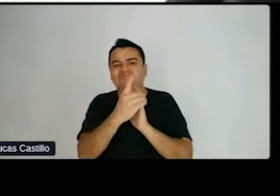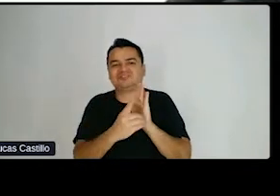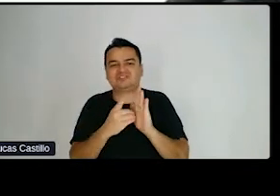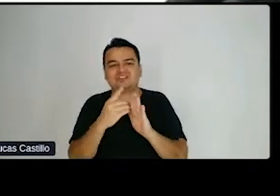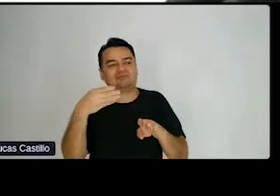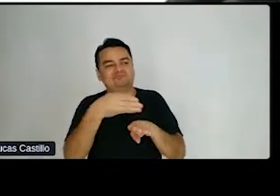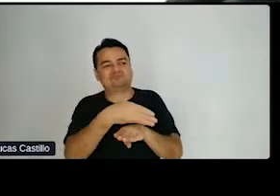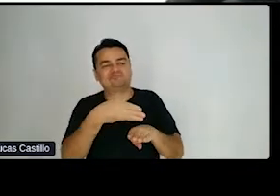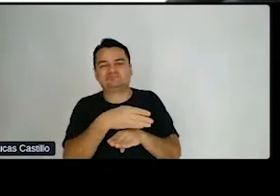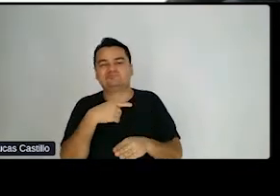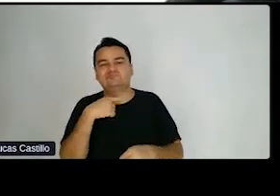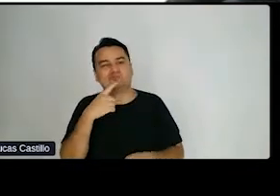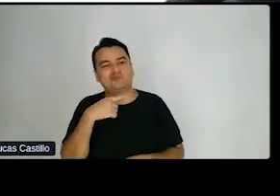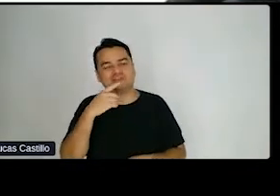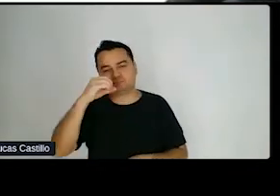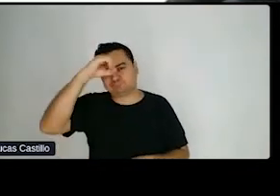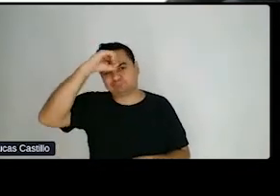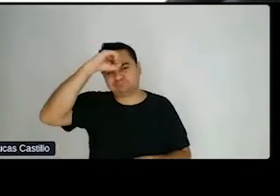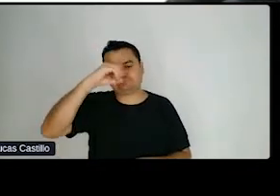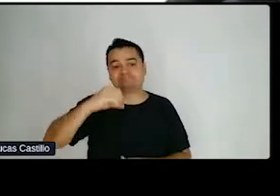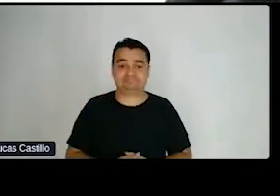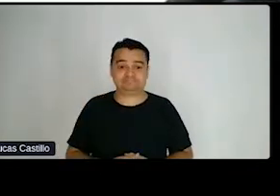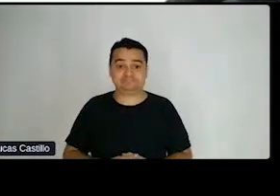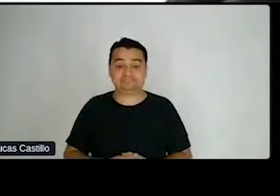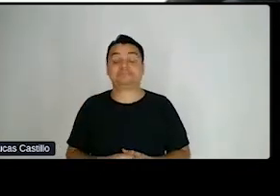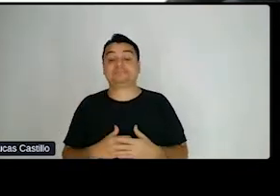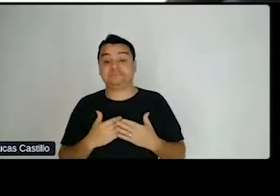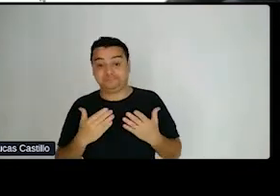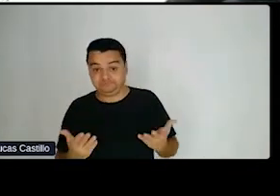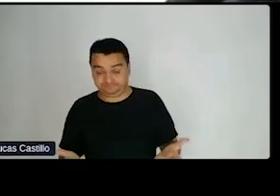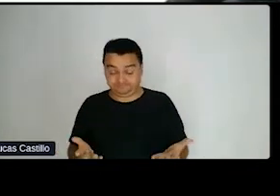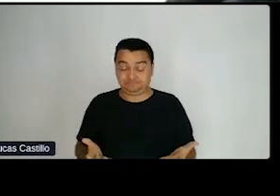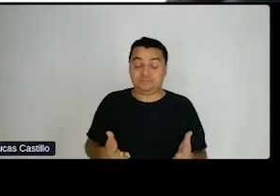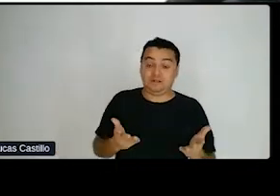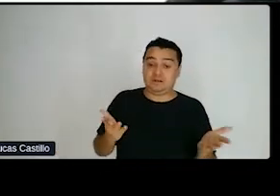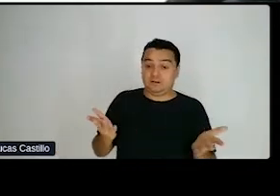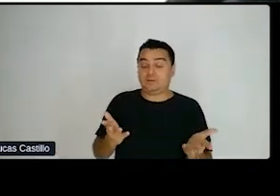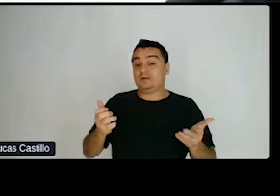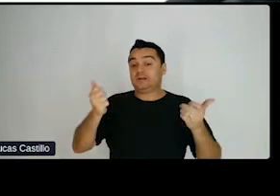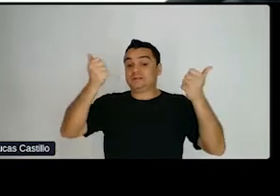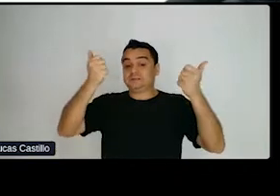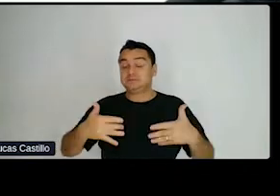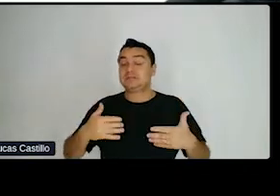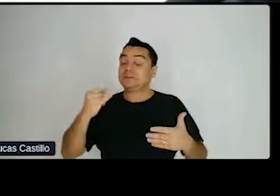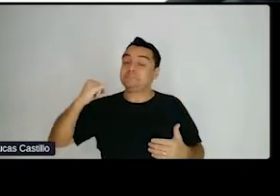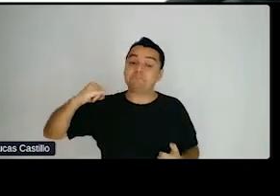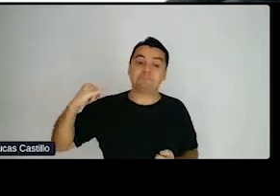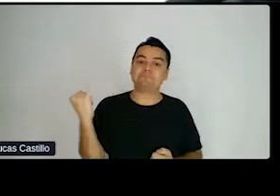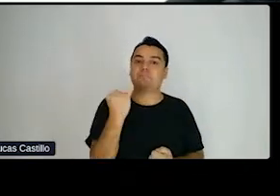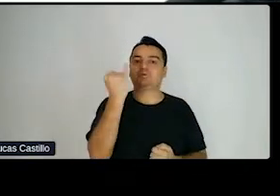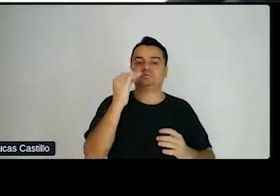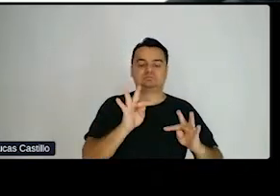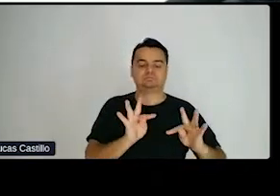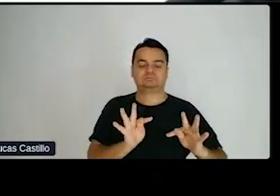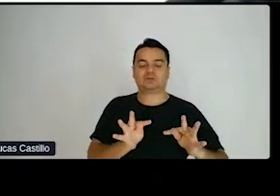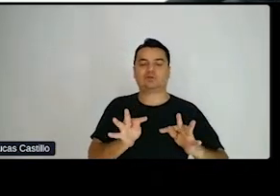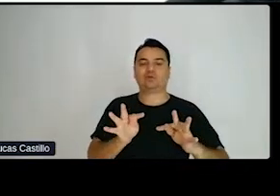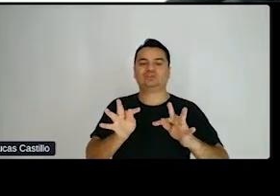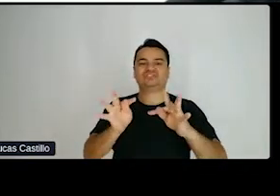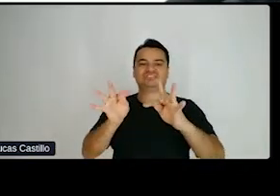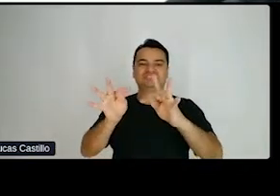Bom, daí entra o papel e a importância da tecnologia como um instrumento de